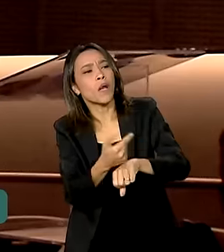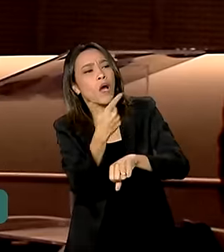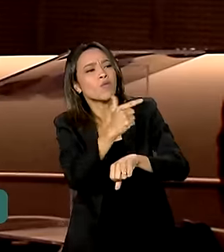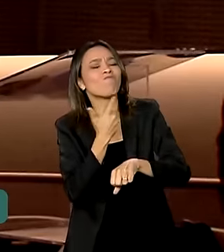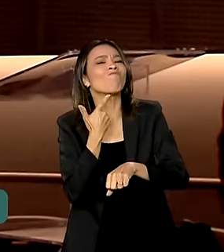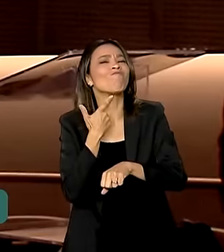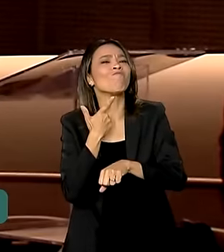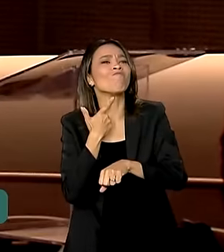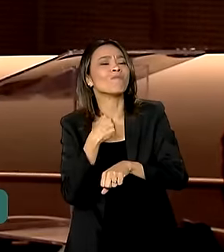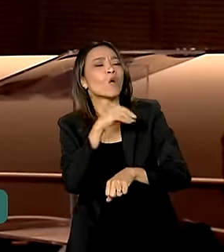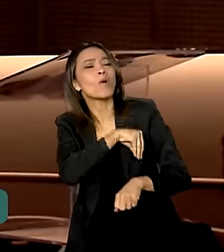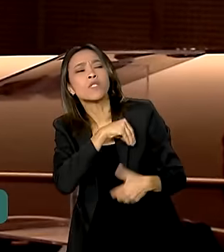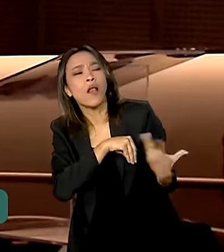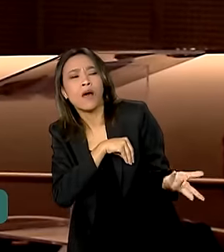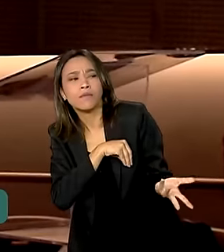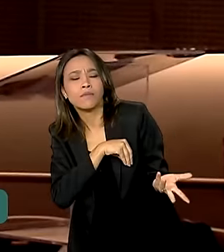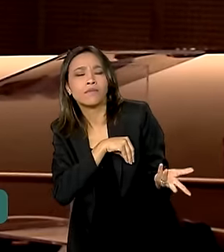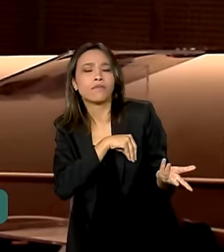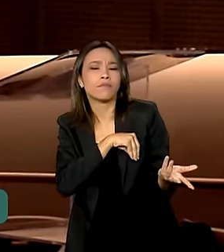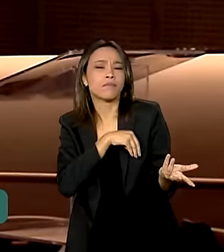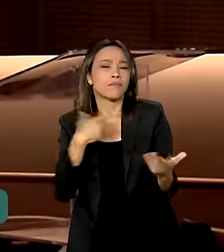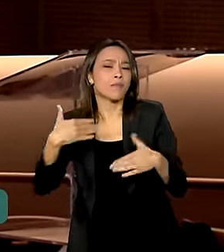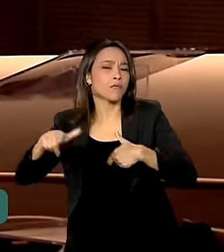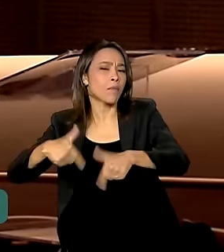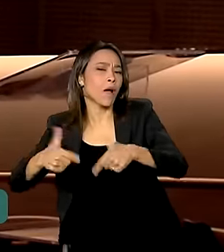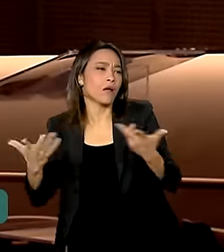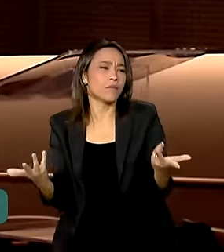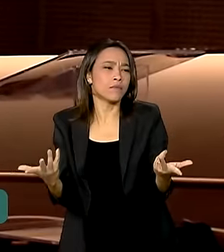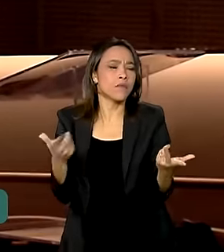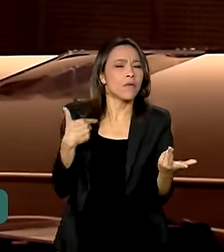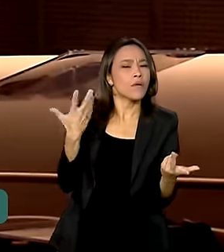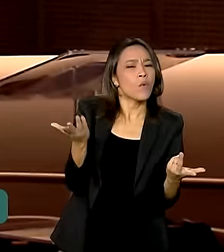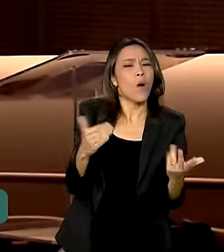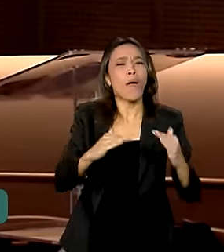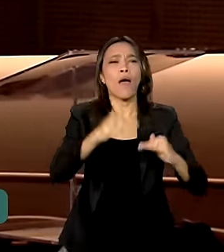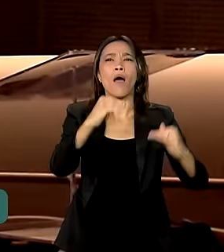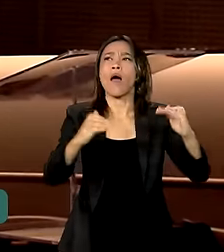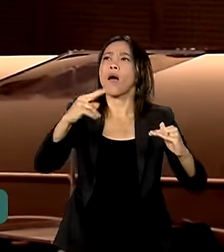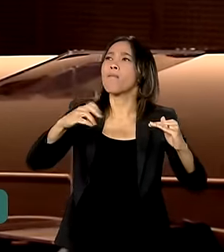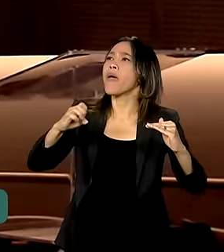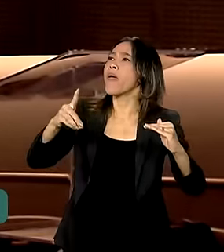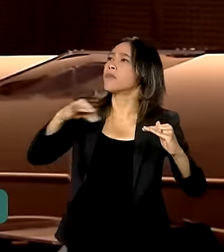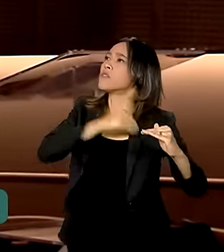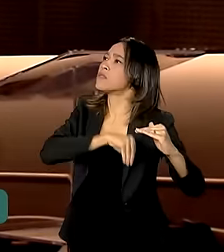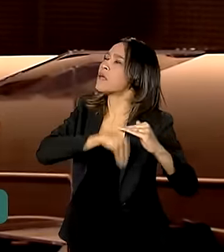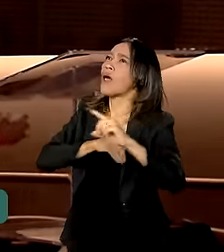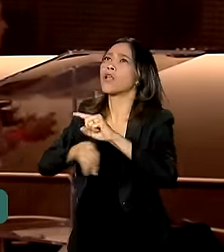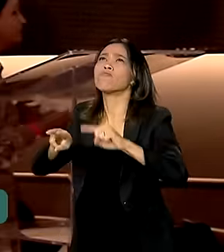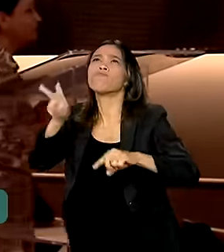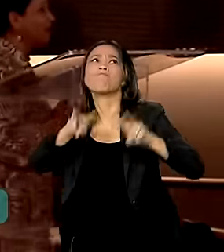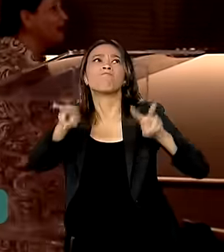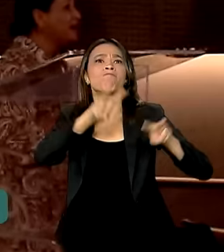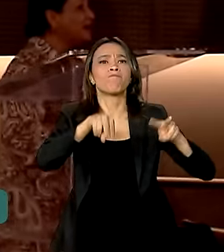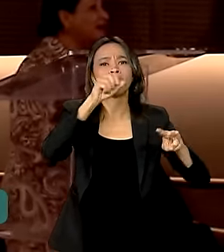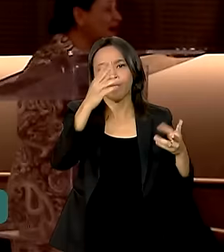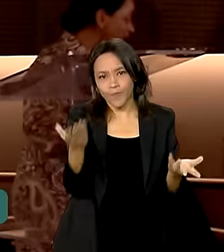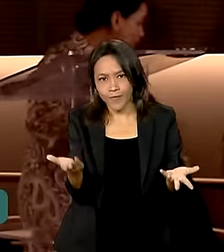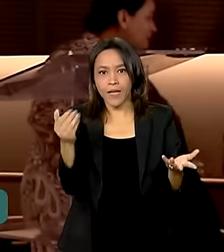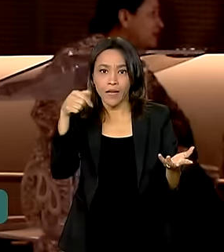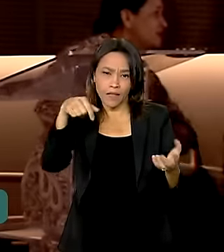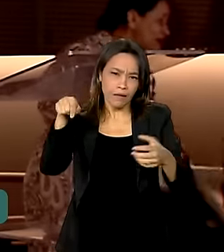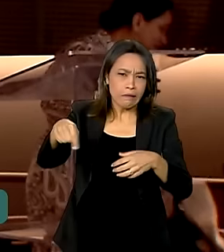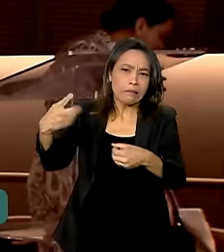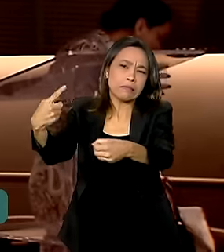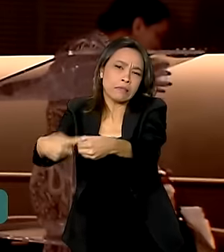aí tem lá a pretensão salarial. Qual é a pretensão salarial nessa ocupação? Eu preciso saber qual é a média salarial dos meus colegas, dos meus pares daquela ocupação, dentro daquela